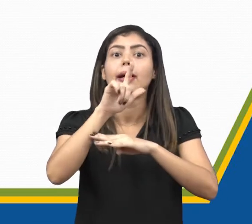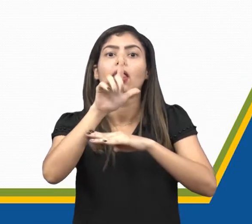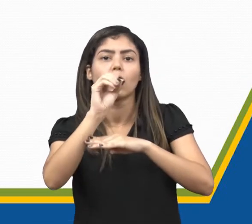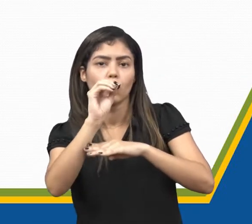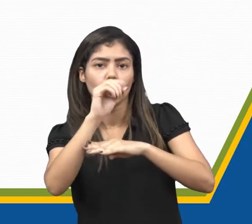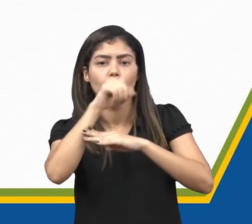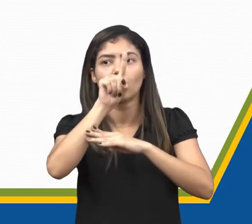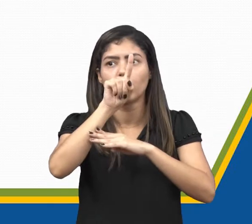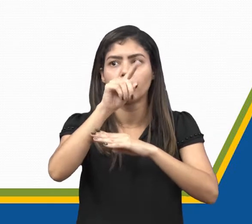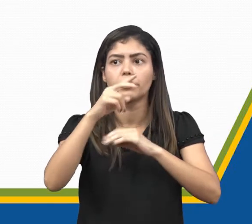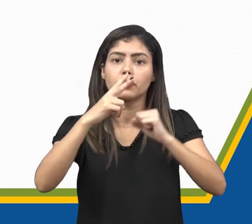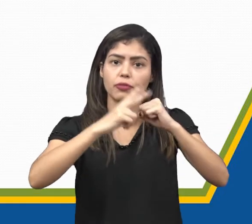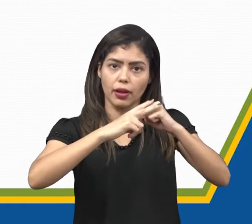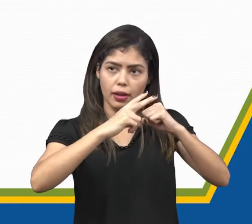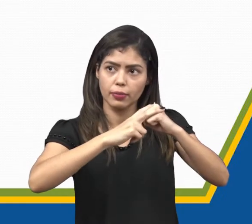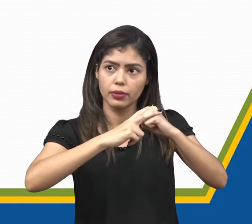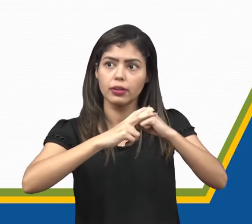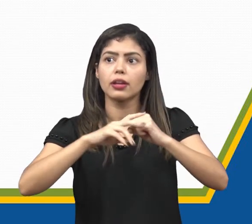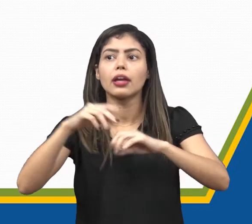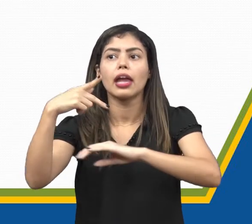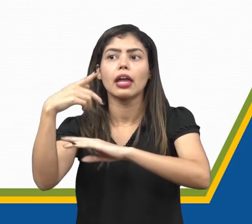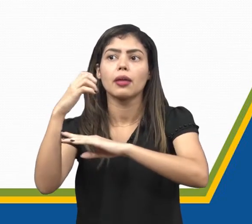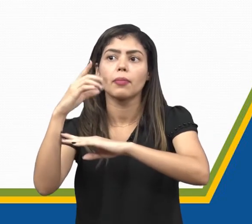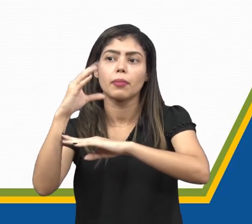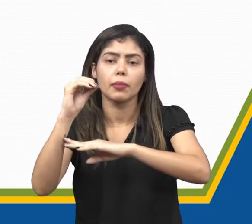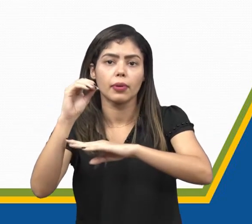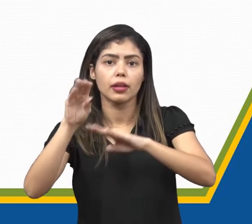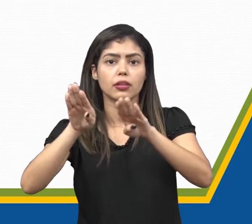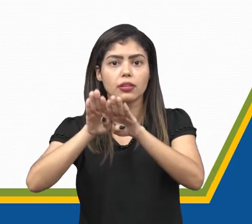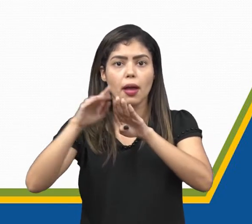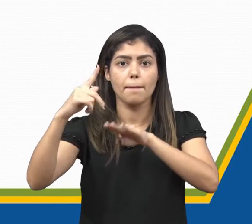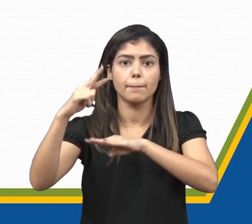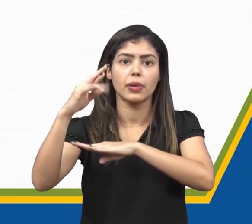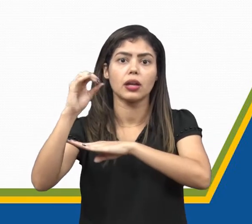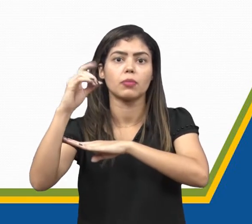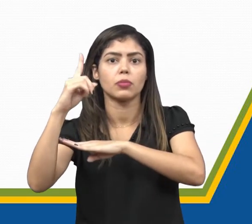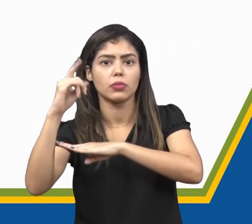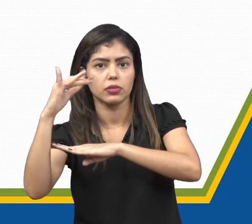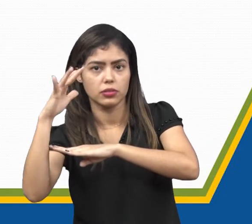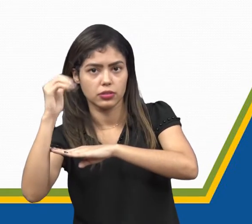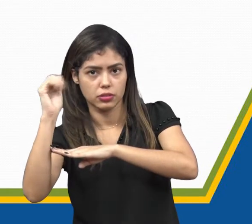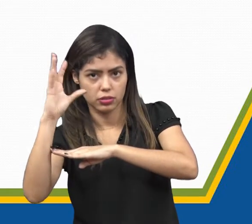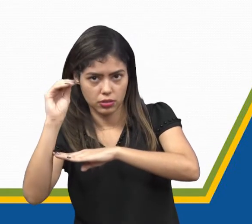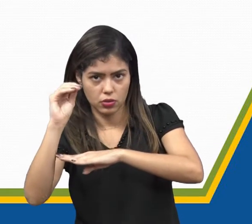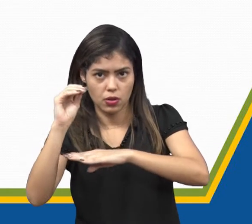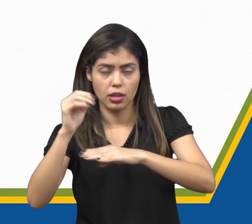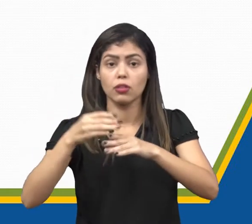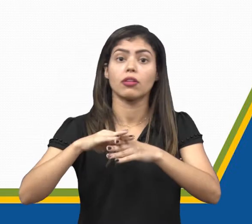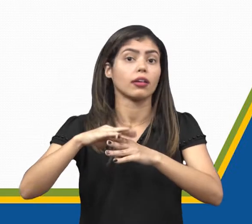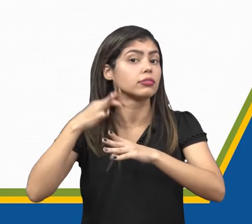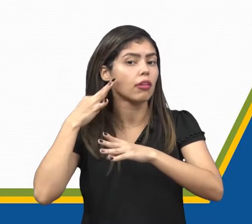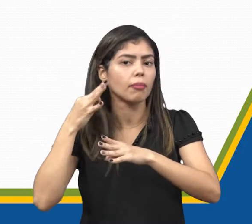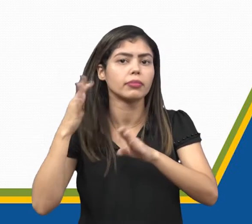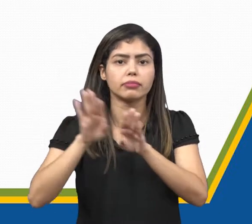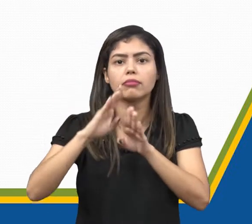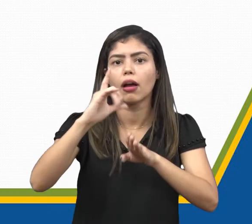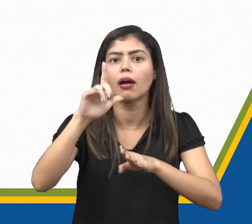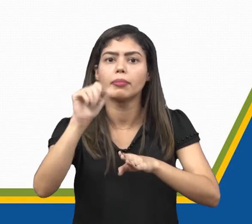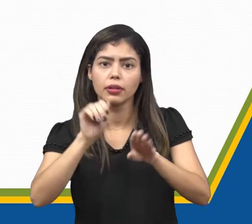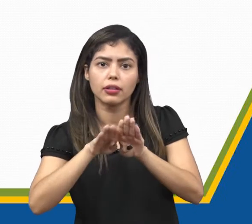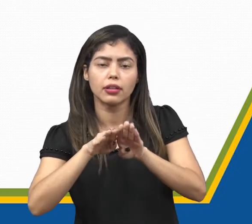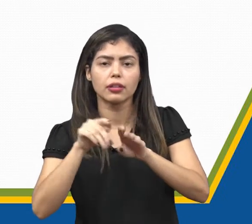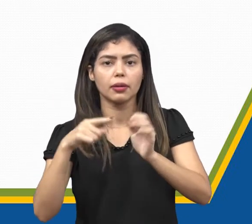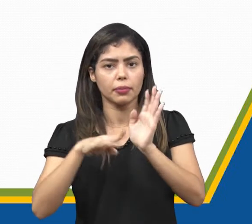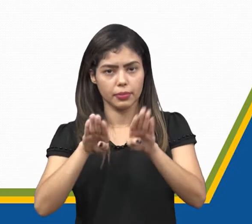acentuado e não é mais. Ele era acentuado para diferenciar do pelo, o pelo, o cabelo, a gente conhece